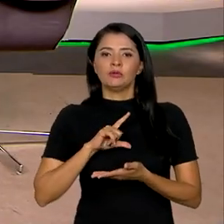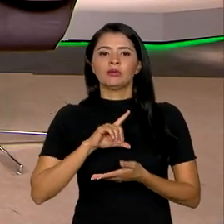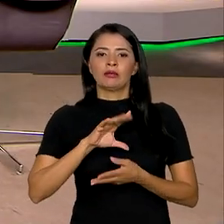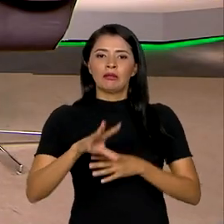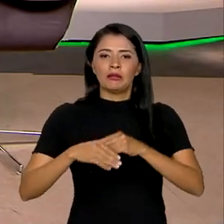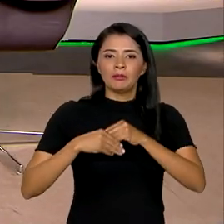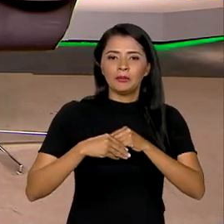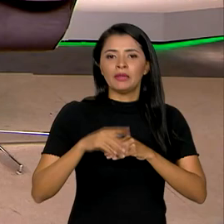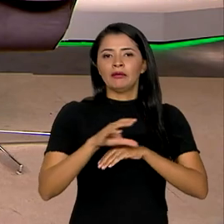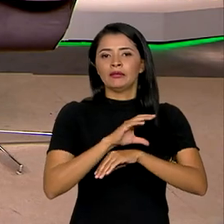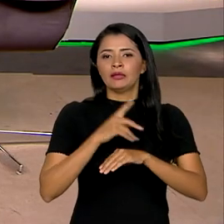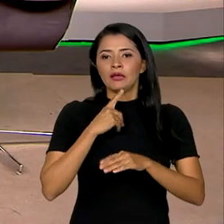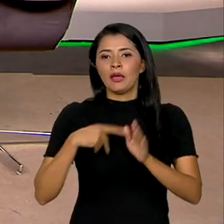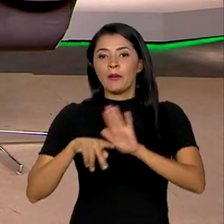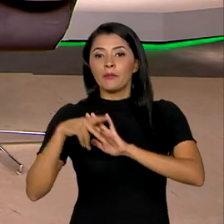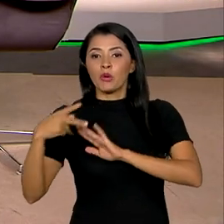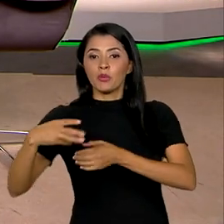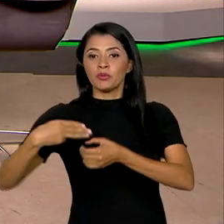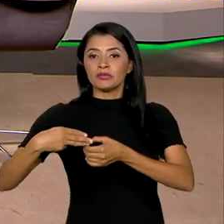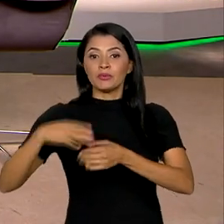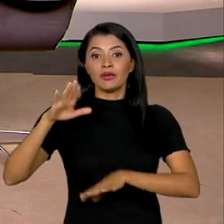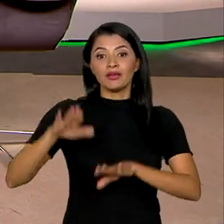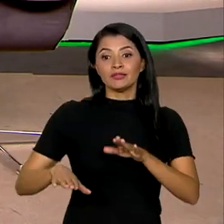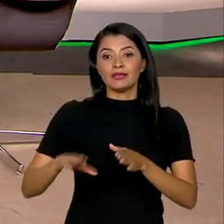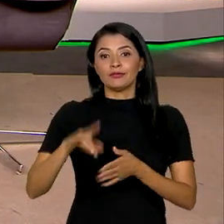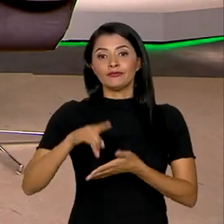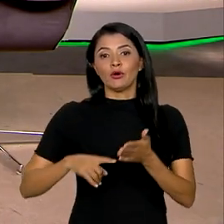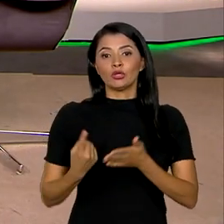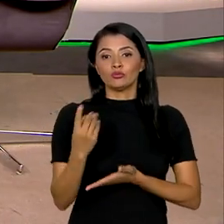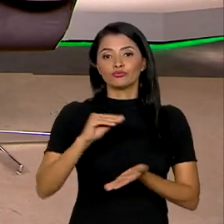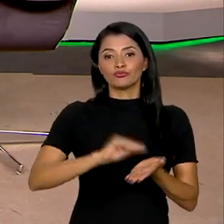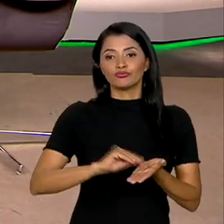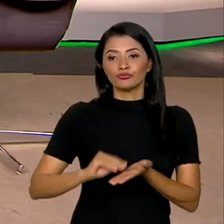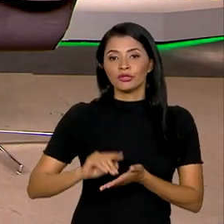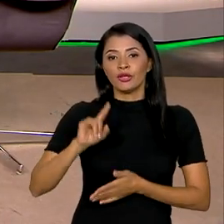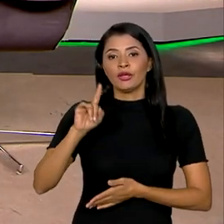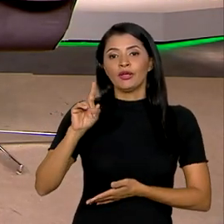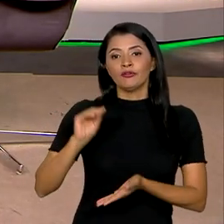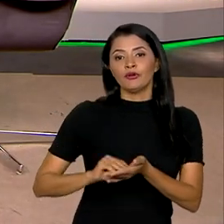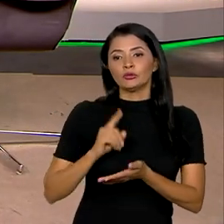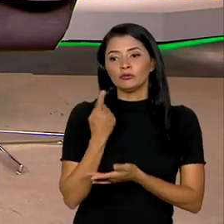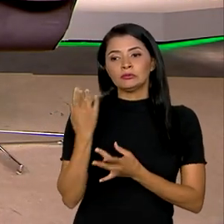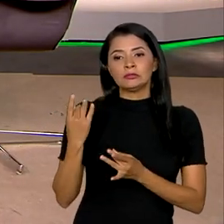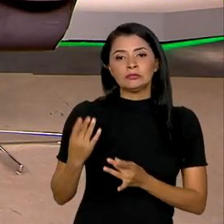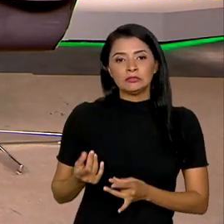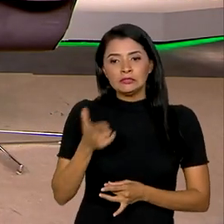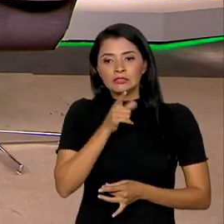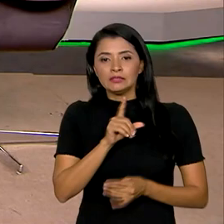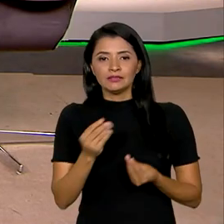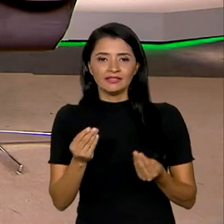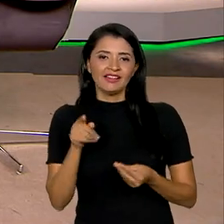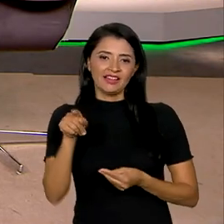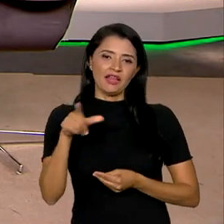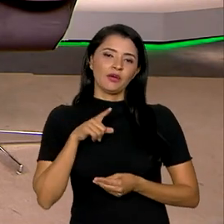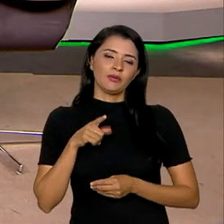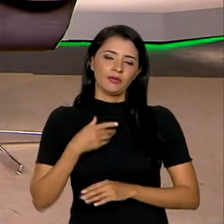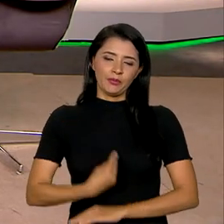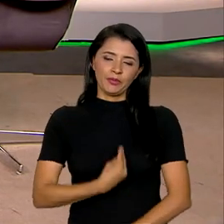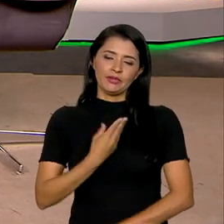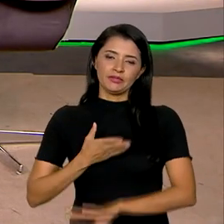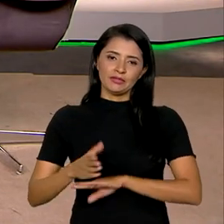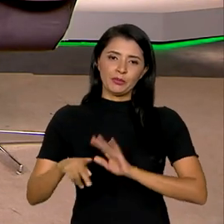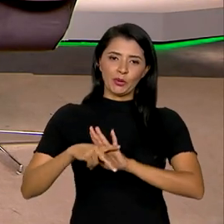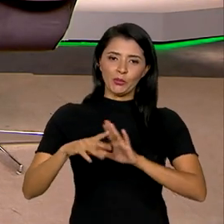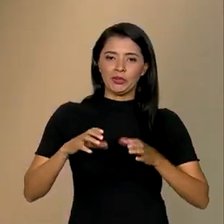que foi destinada ao município, muitas vezes falta um documento, falta um detalhe, e ali, com a presença da